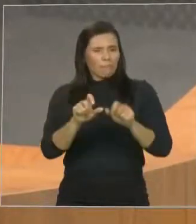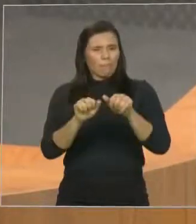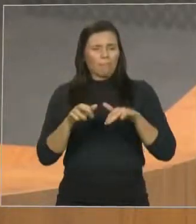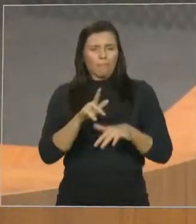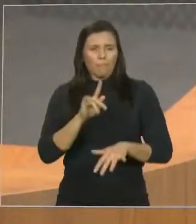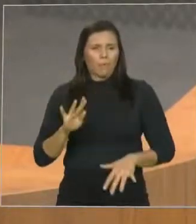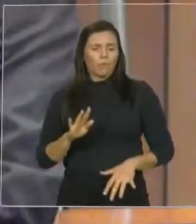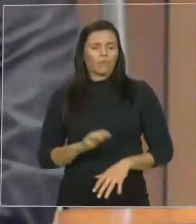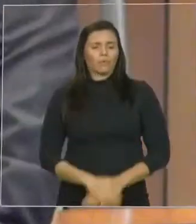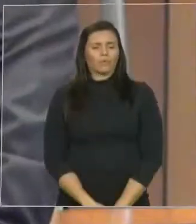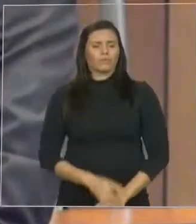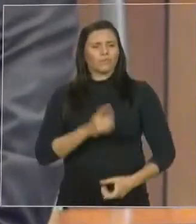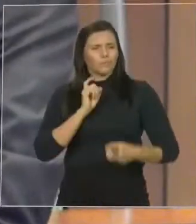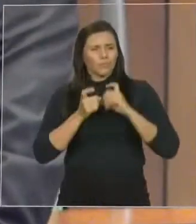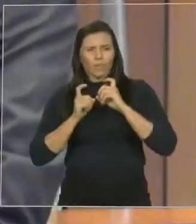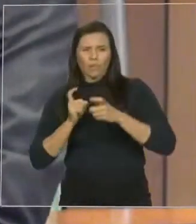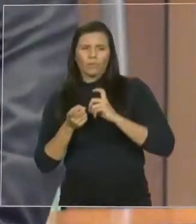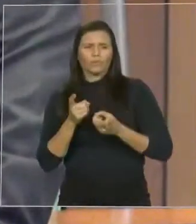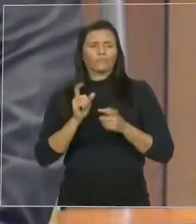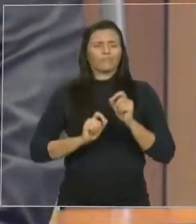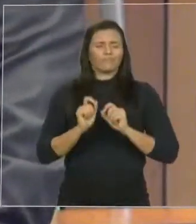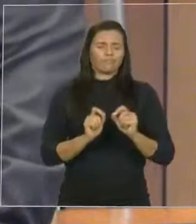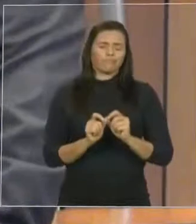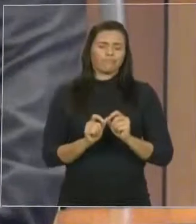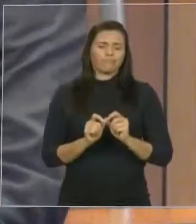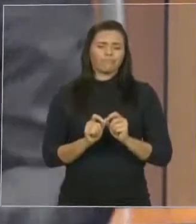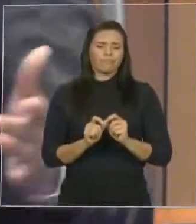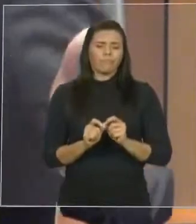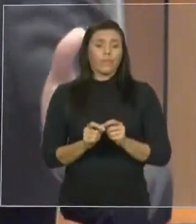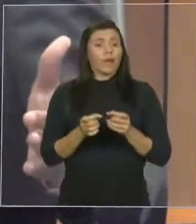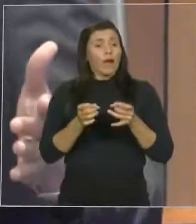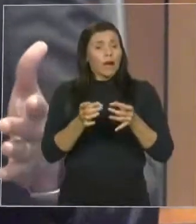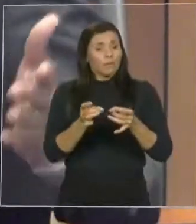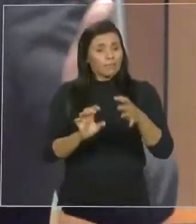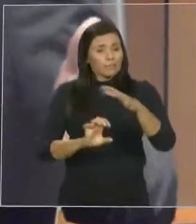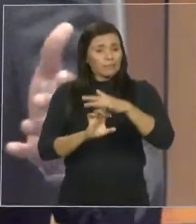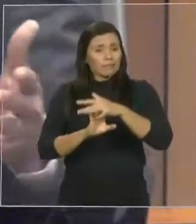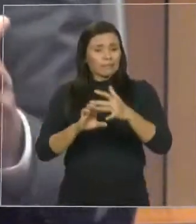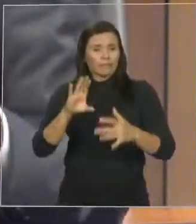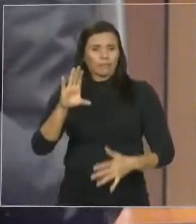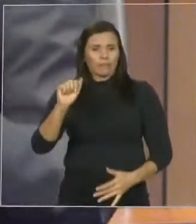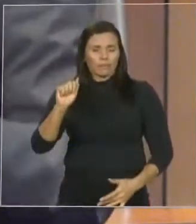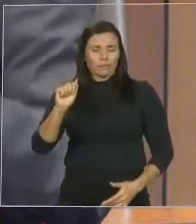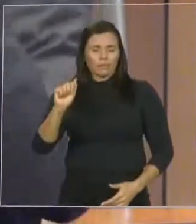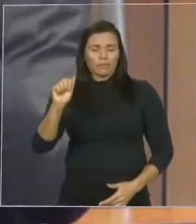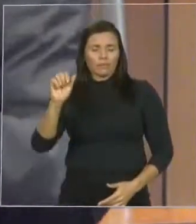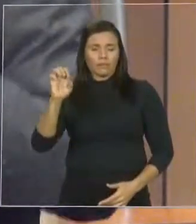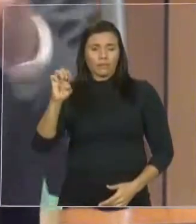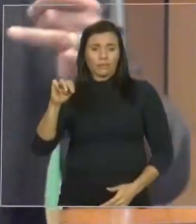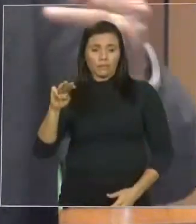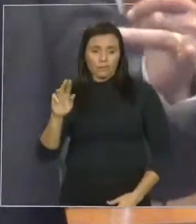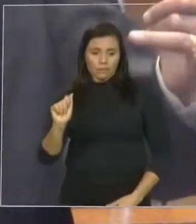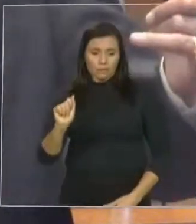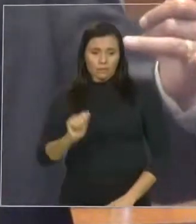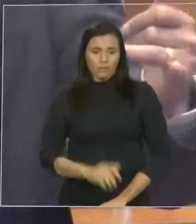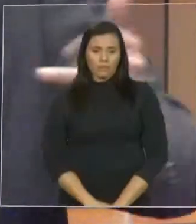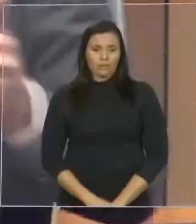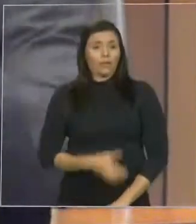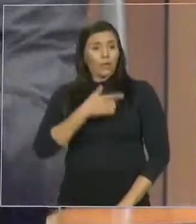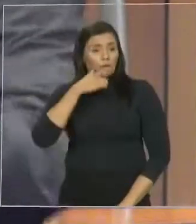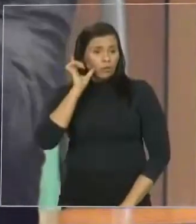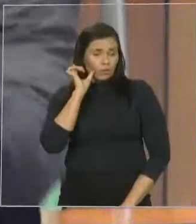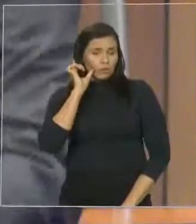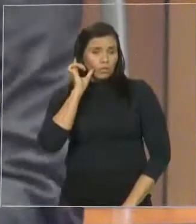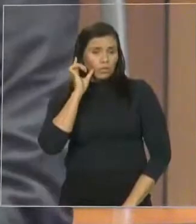privatização da CAEMA e ontem fui dirigente dos sindicatos ligando porque não tinha